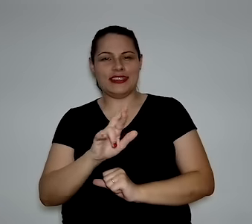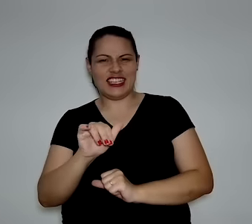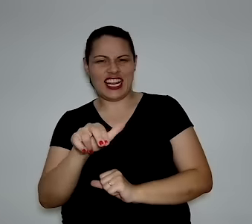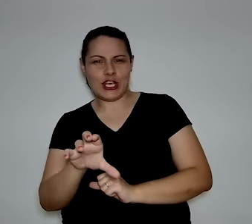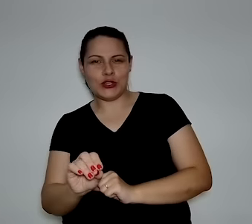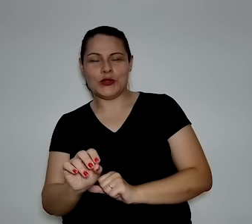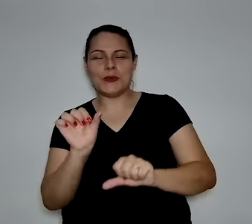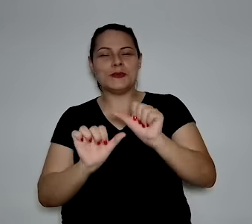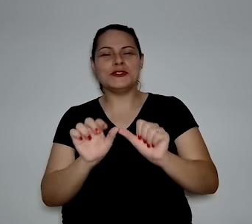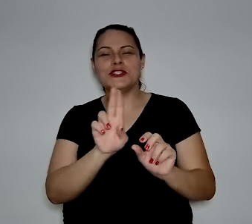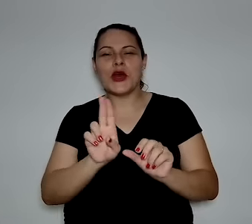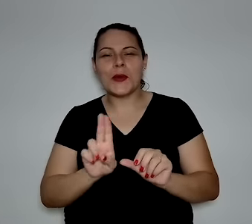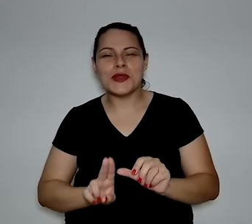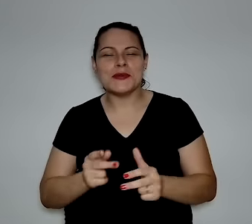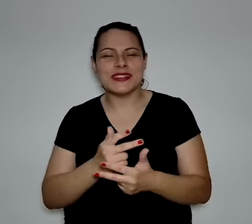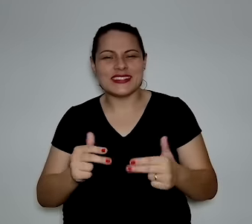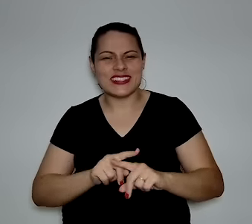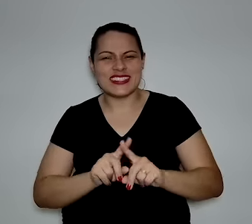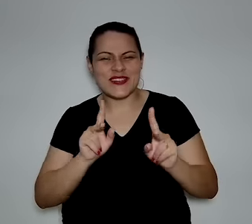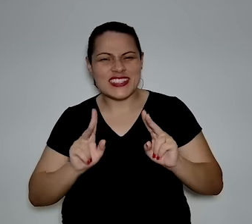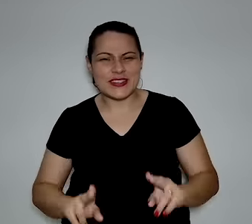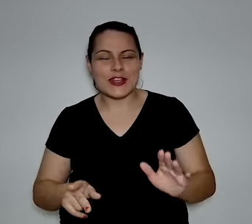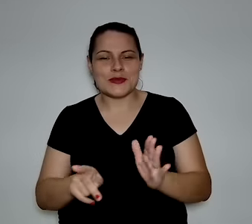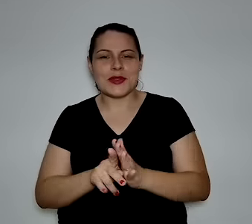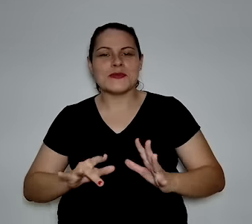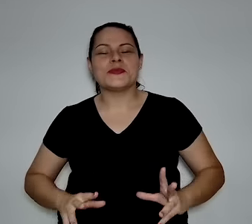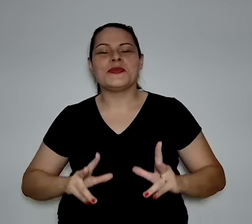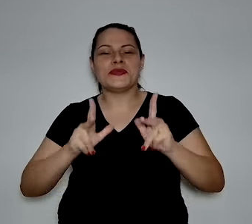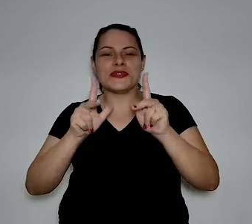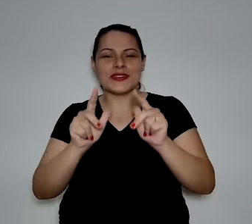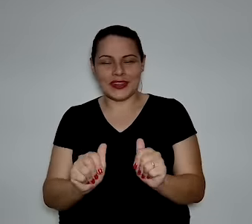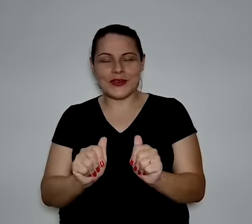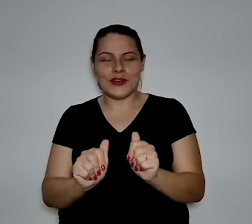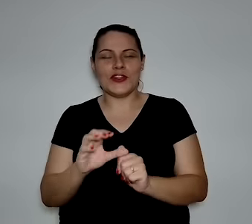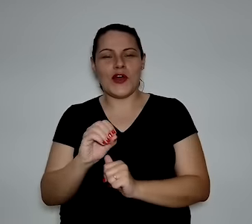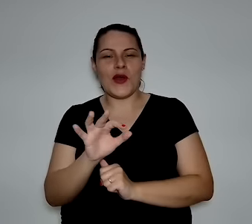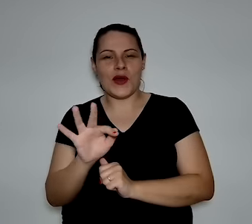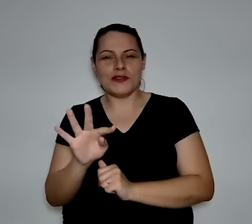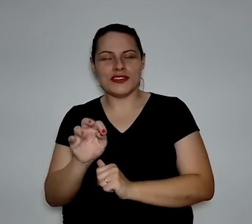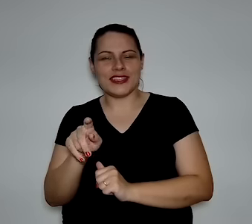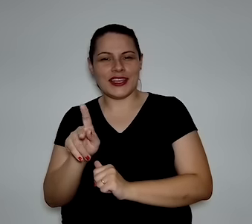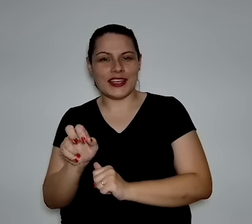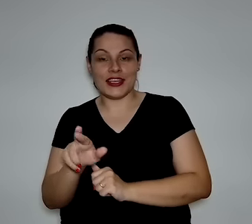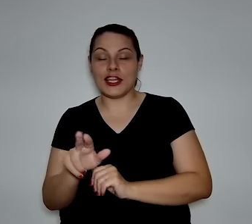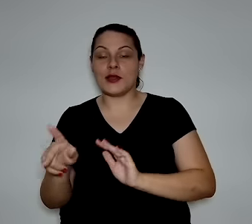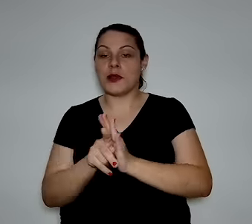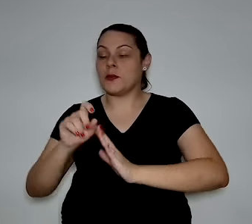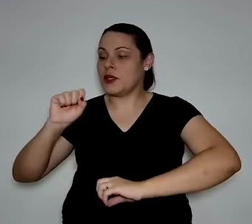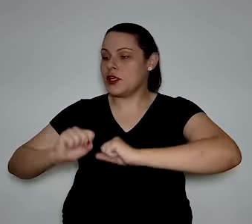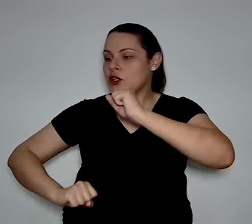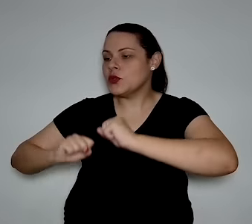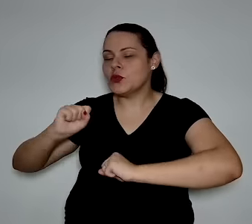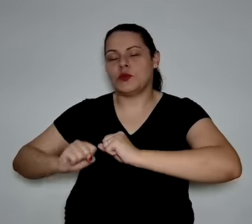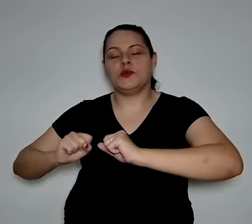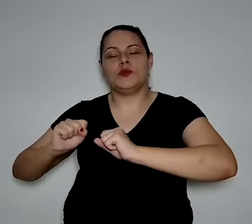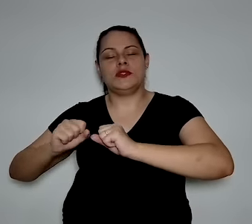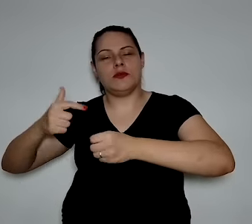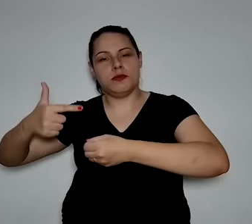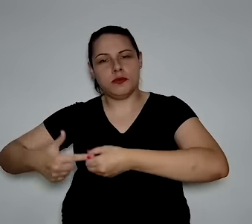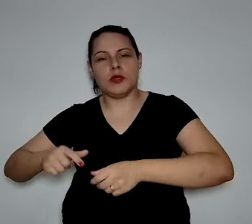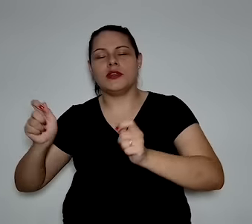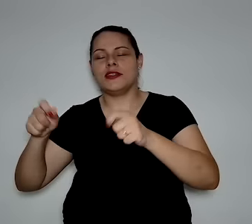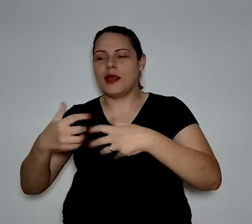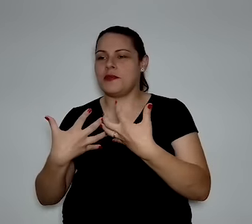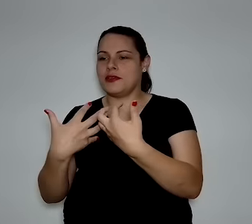treino, né? Adoro essas coisas. Então, os off-takers agora, a indústria do petróleo é um off-taker,